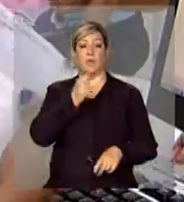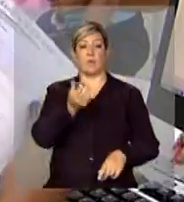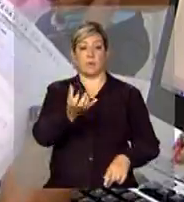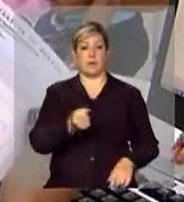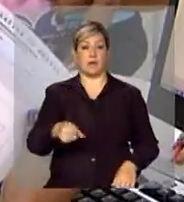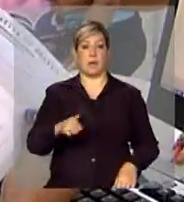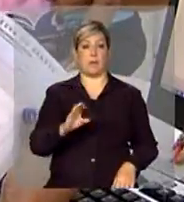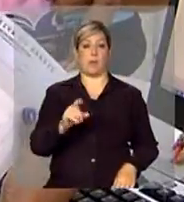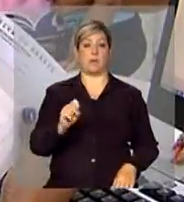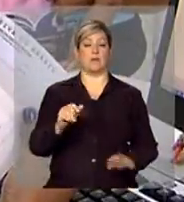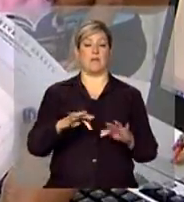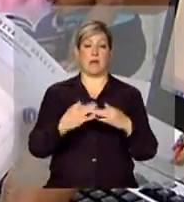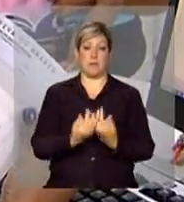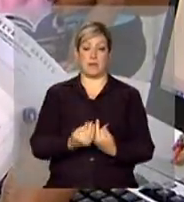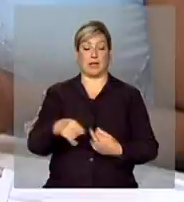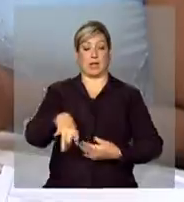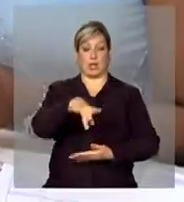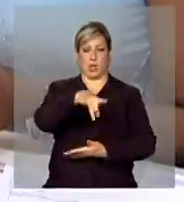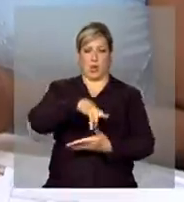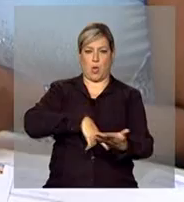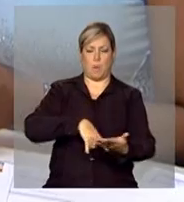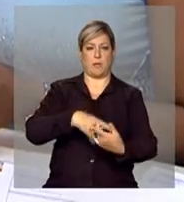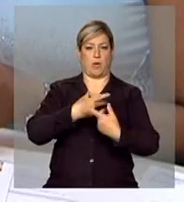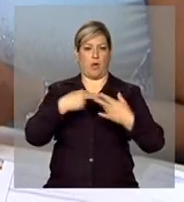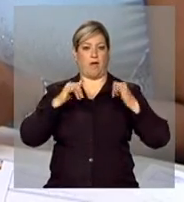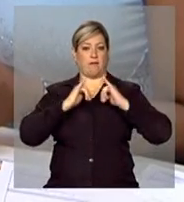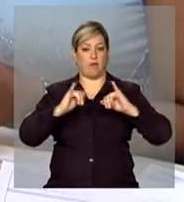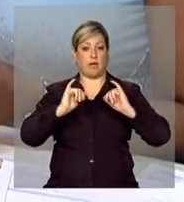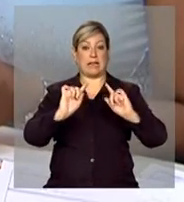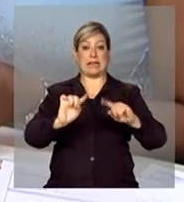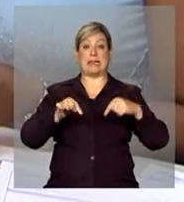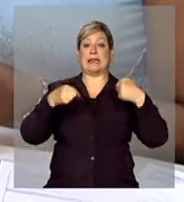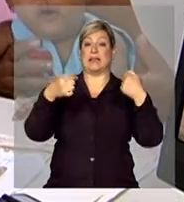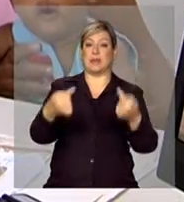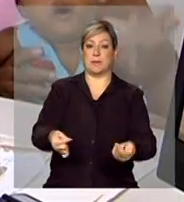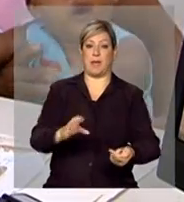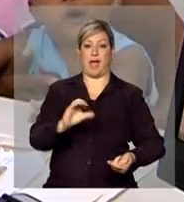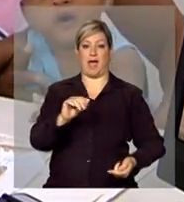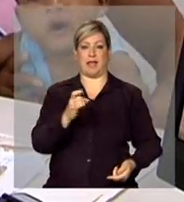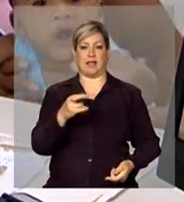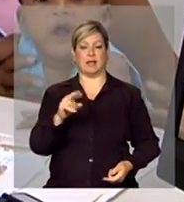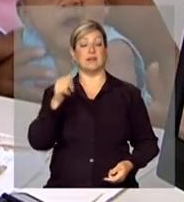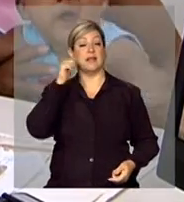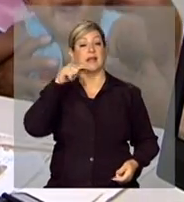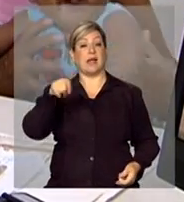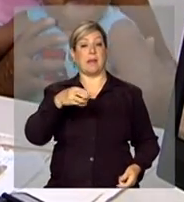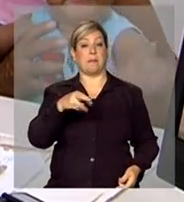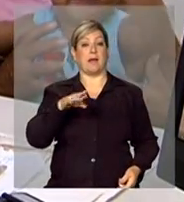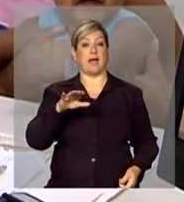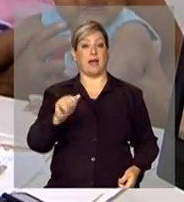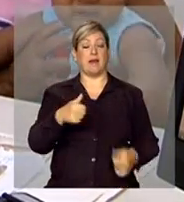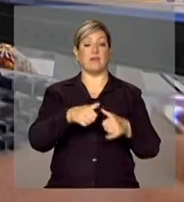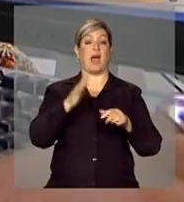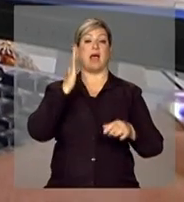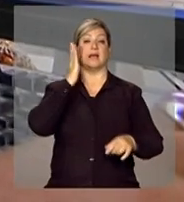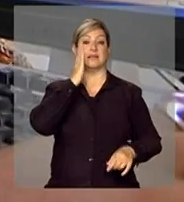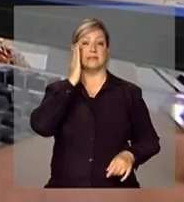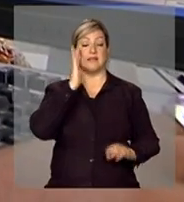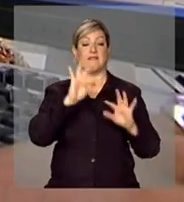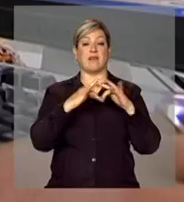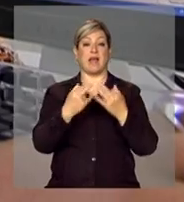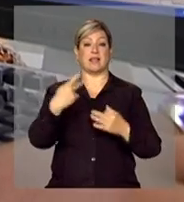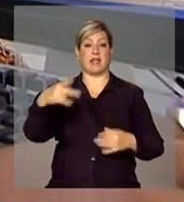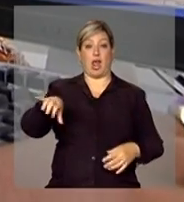Família. Com documentos e informações, depois do cadastro, Dona Maria ficou sabendo que a família dela, de nove